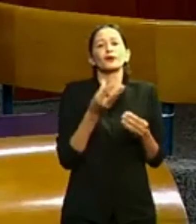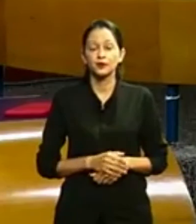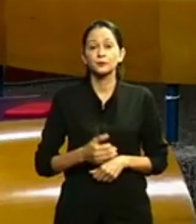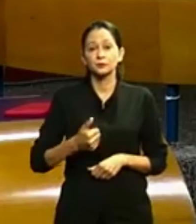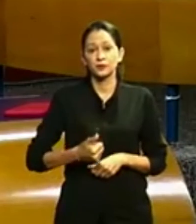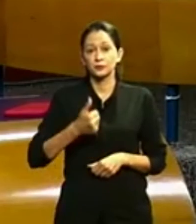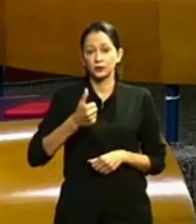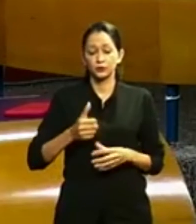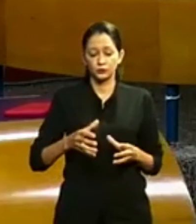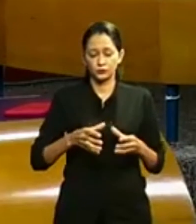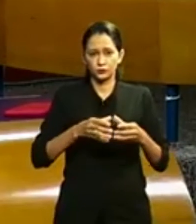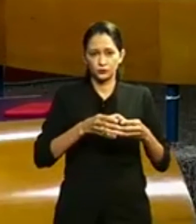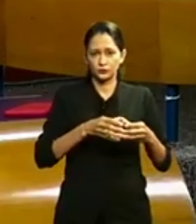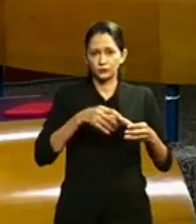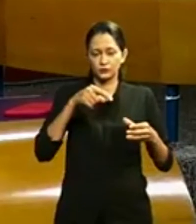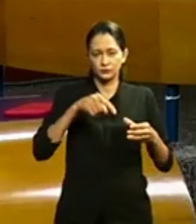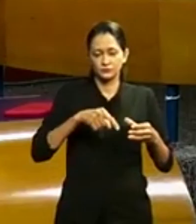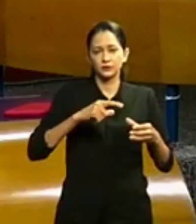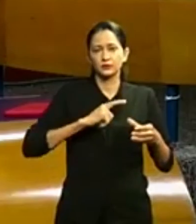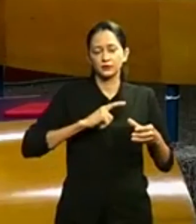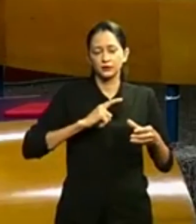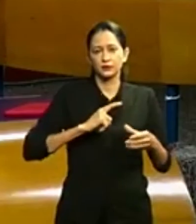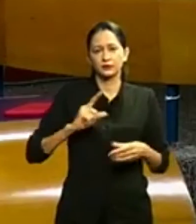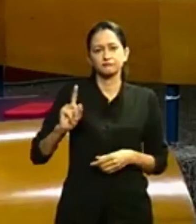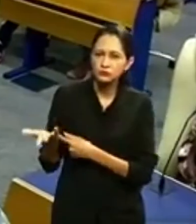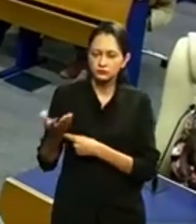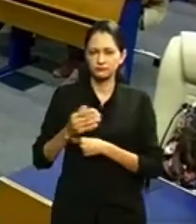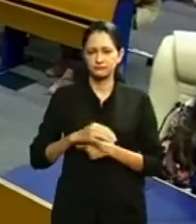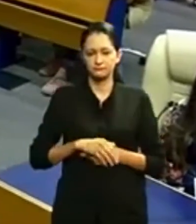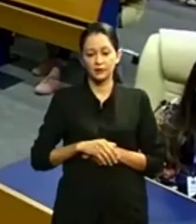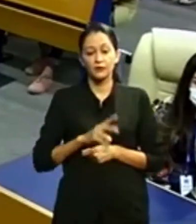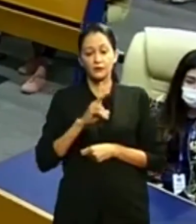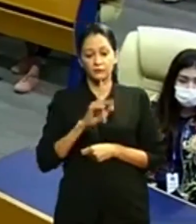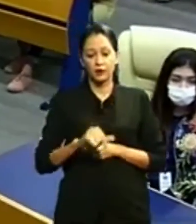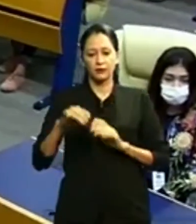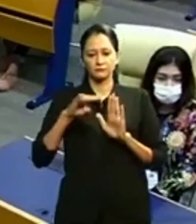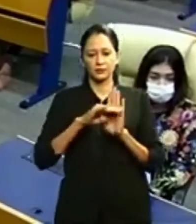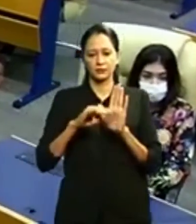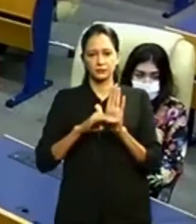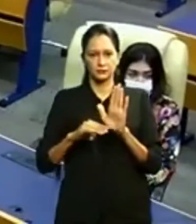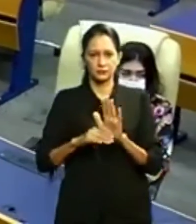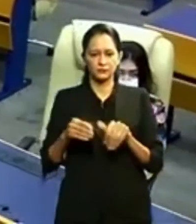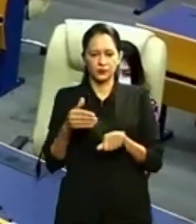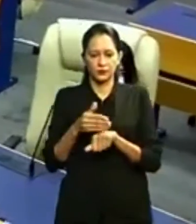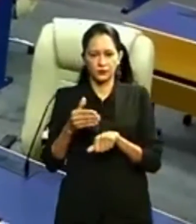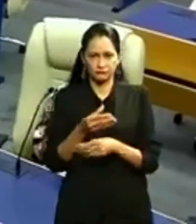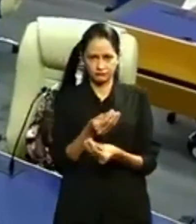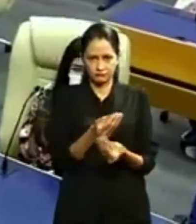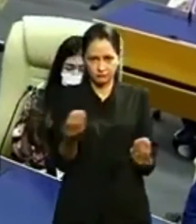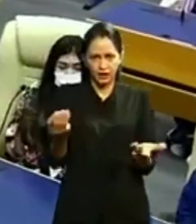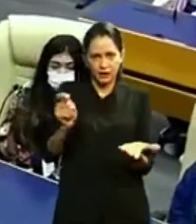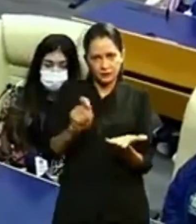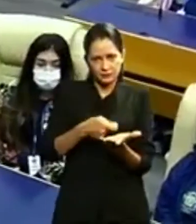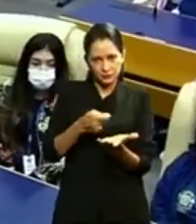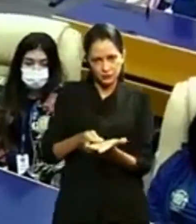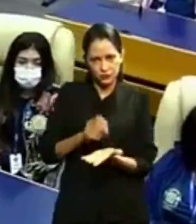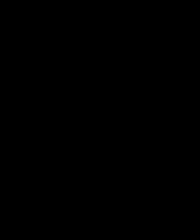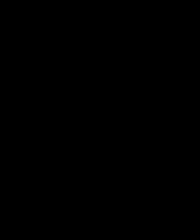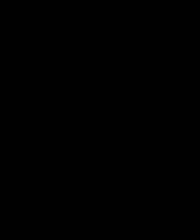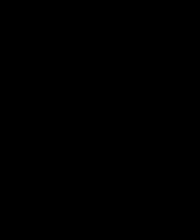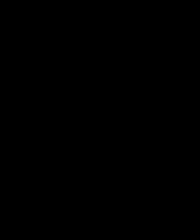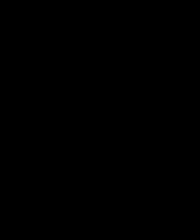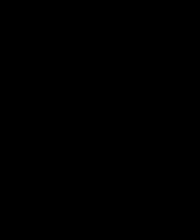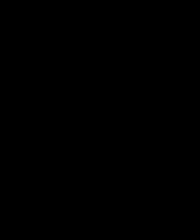isso. Essa foi apenas a primeira de várias palestras que deverão ser realizadas com os jovens trabalhadores da Câmara.